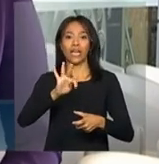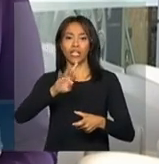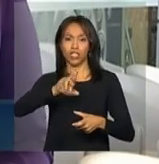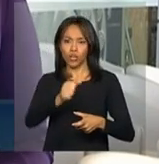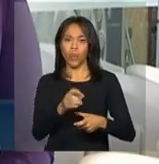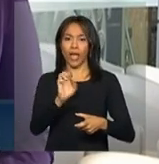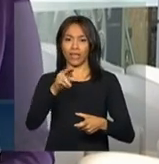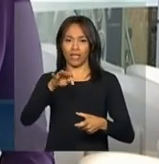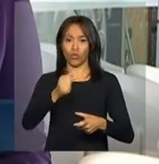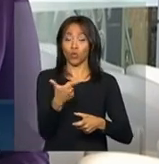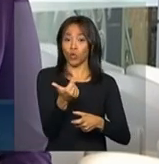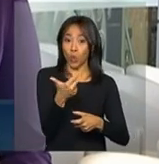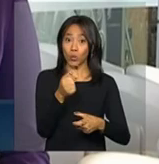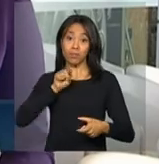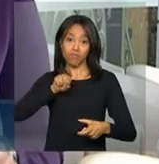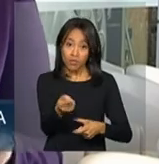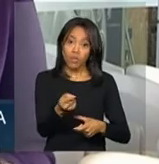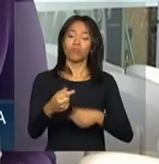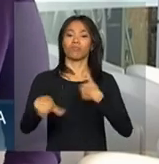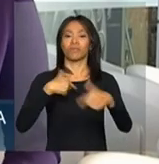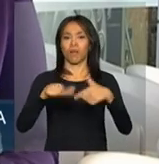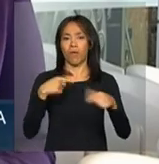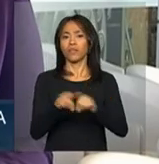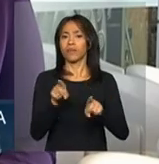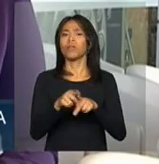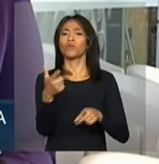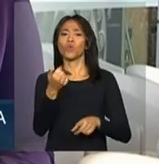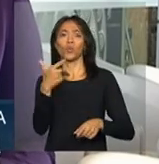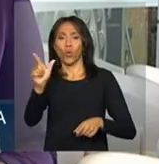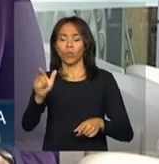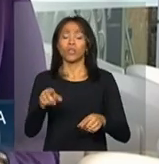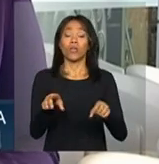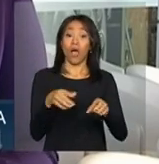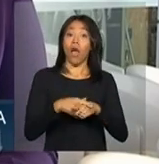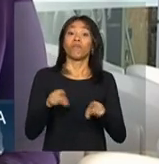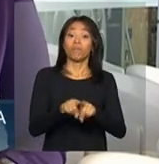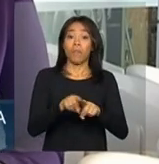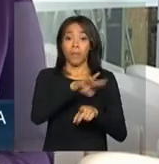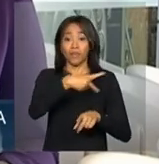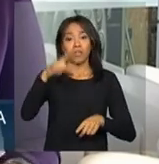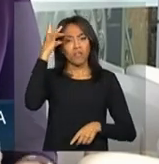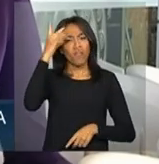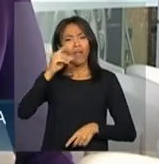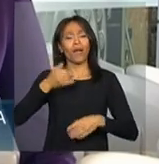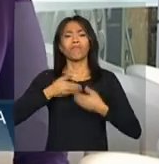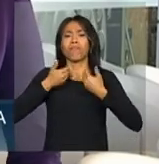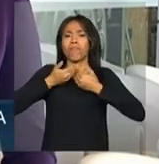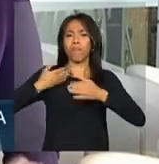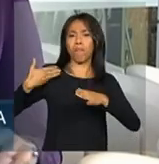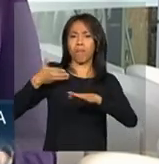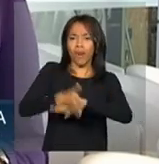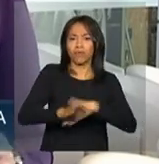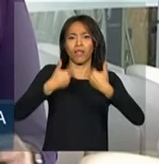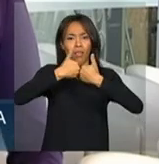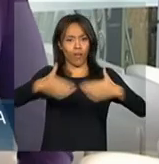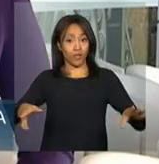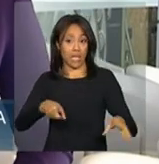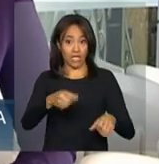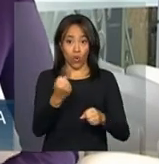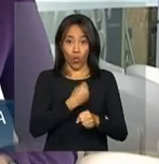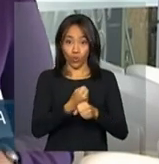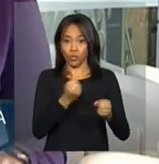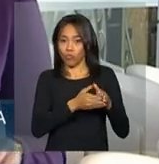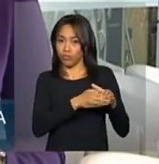empregos diretos e indiretos. A presidenta Dilma Rousseff participa logo mais da inauguração desse primeiro trecho